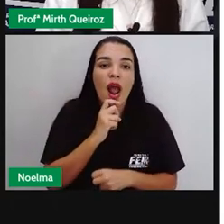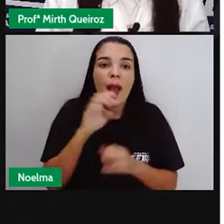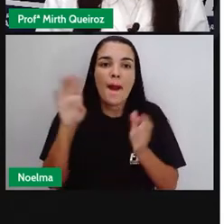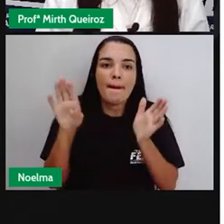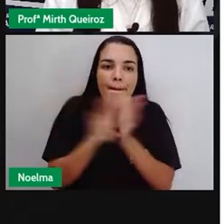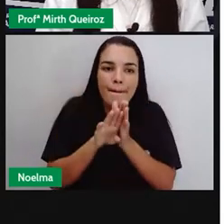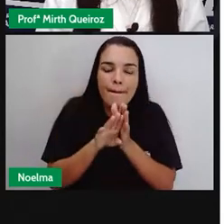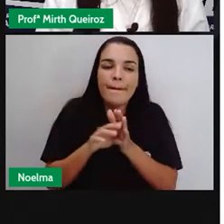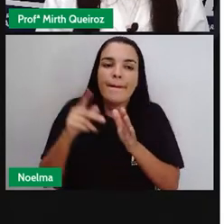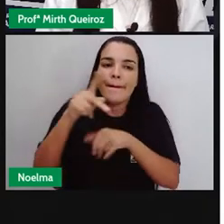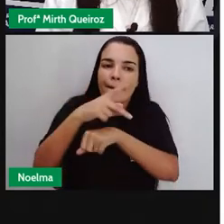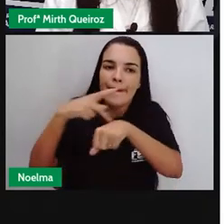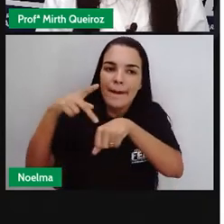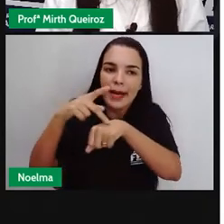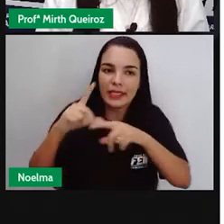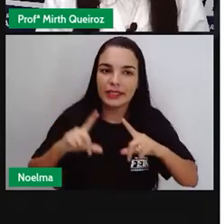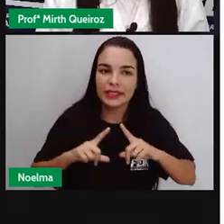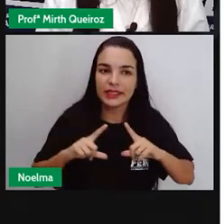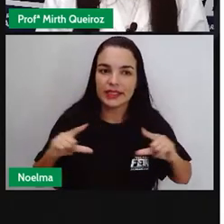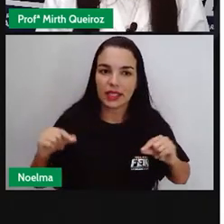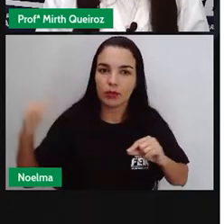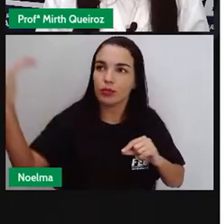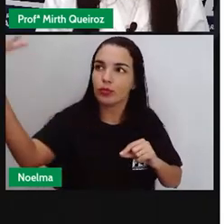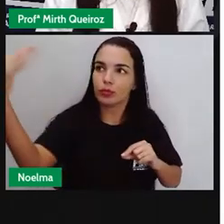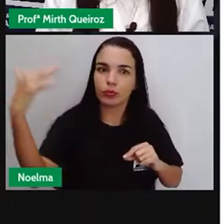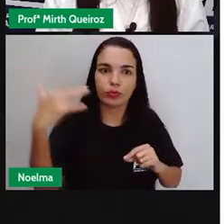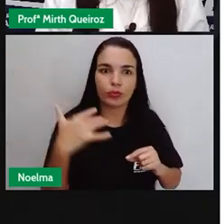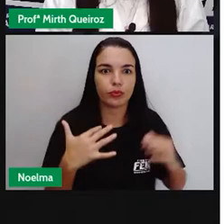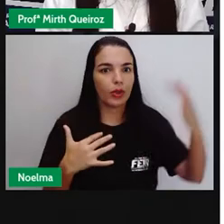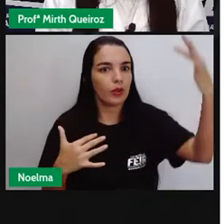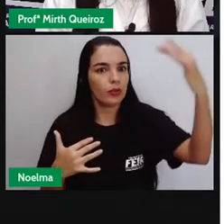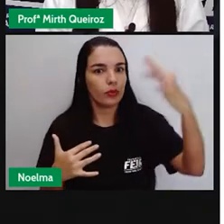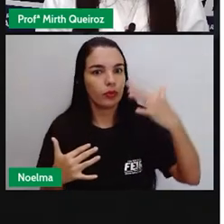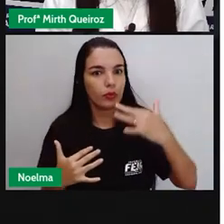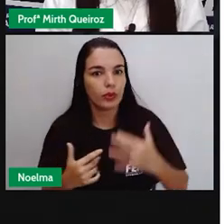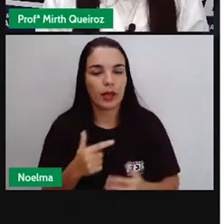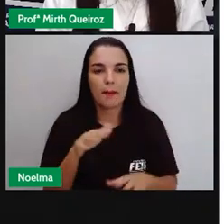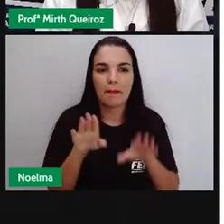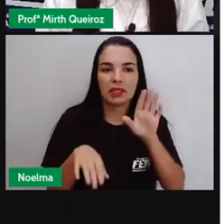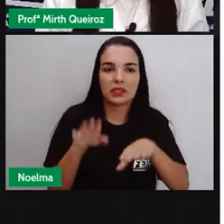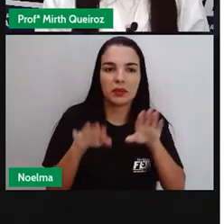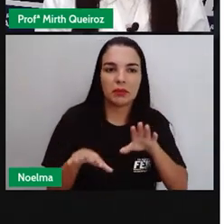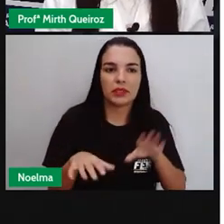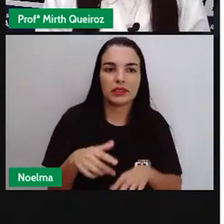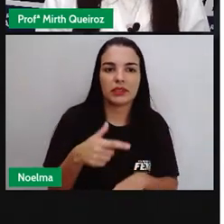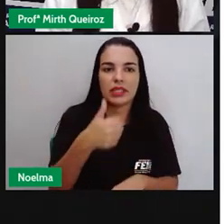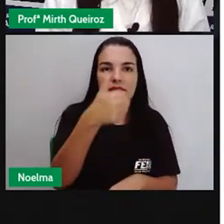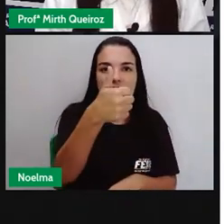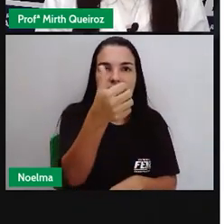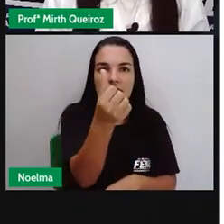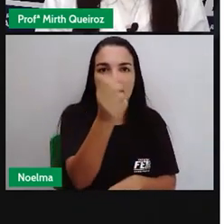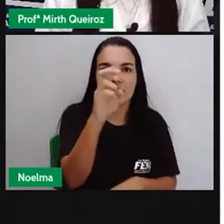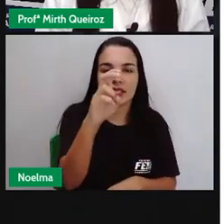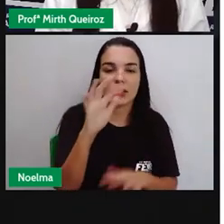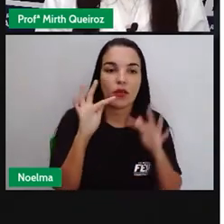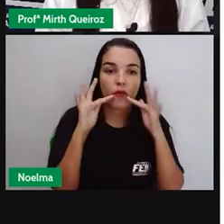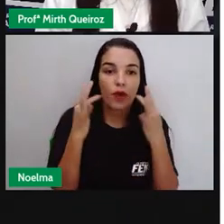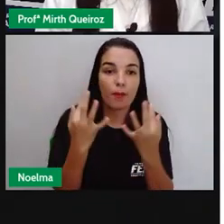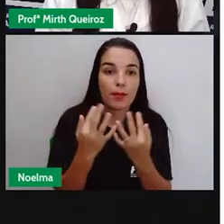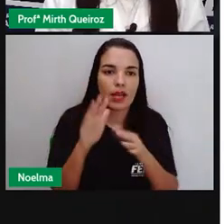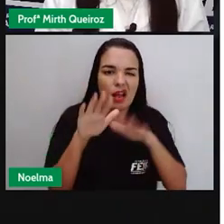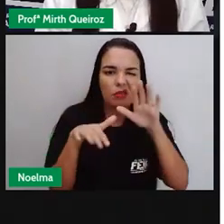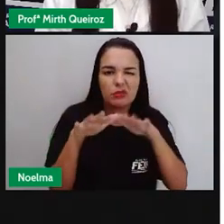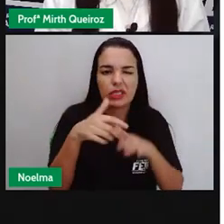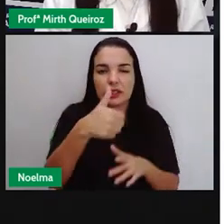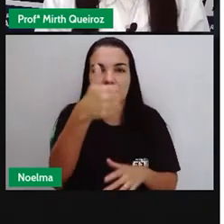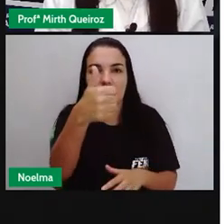Eram 165 famílias, totalizando aí cerca de 780 pessoas. Esses imigrantes, eles vinham para